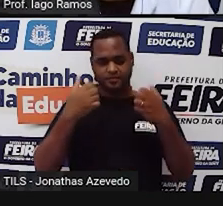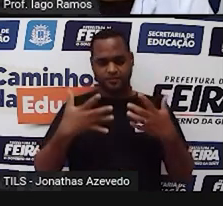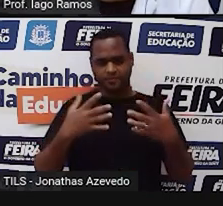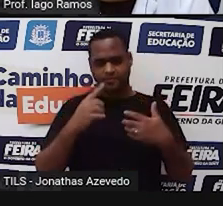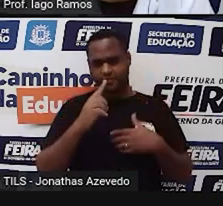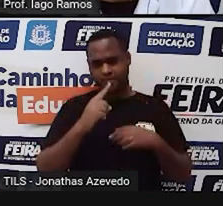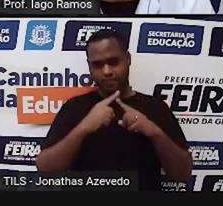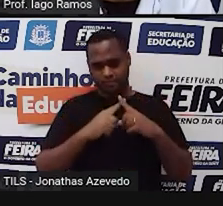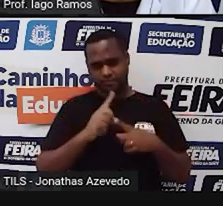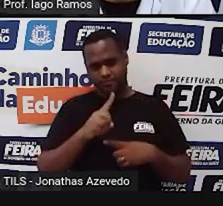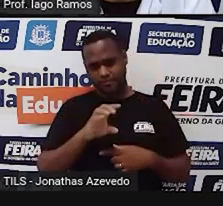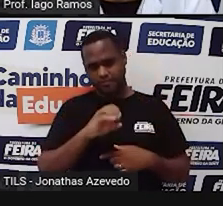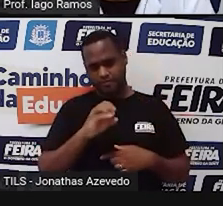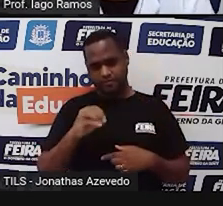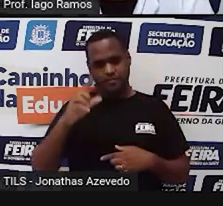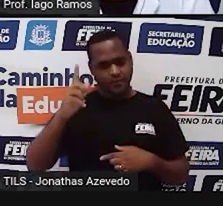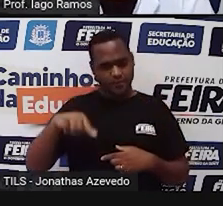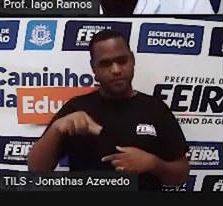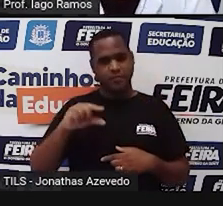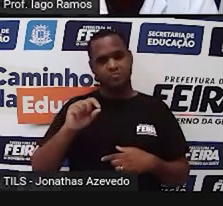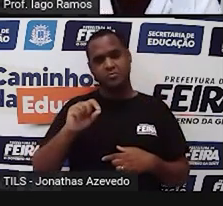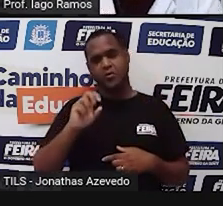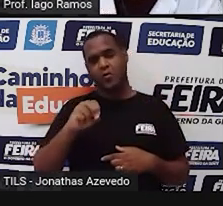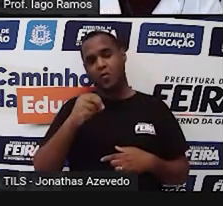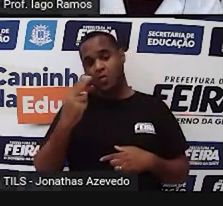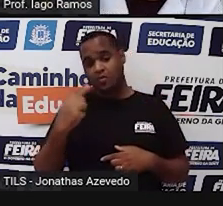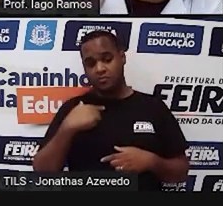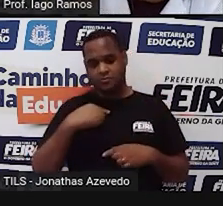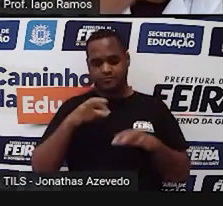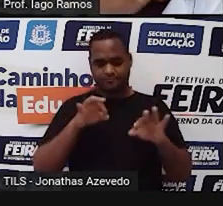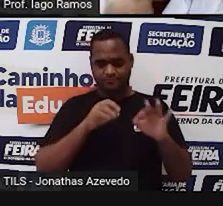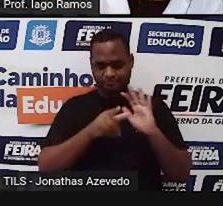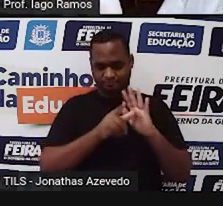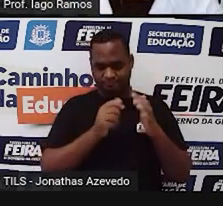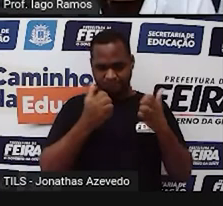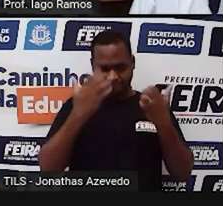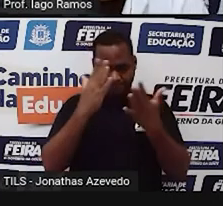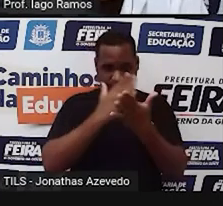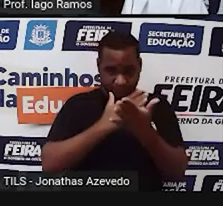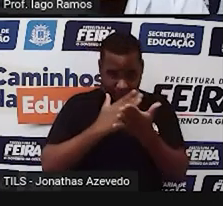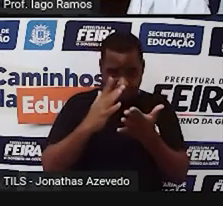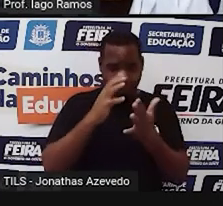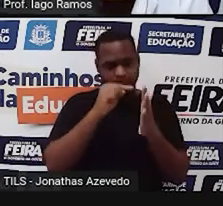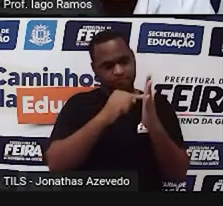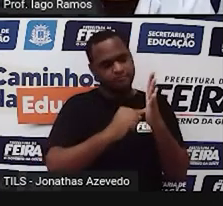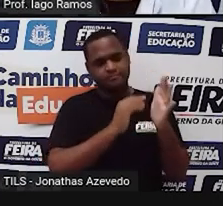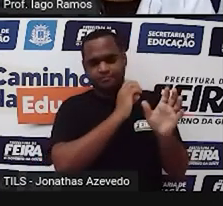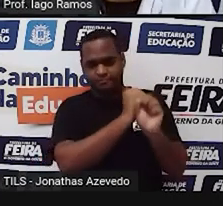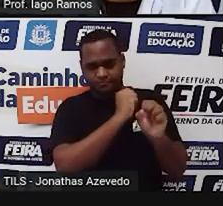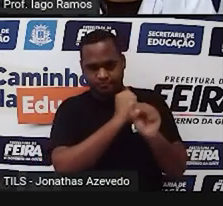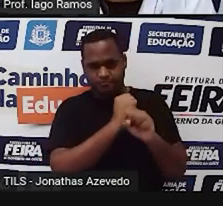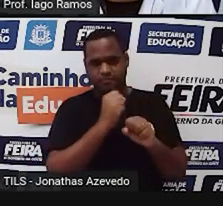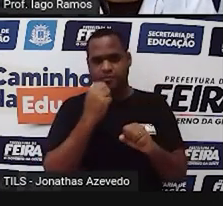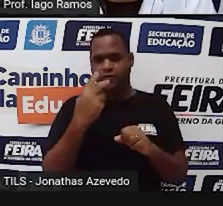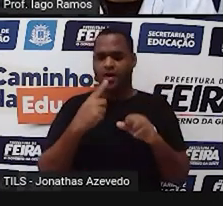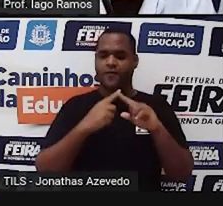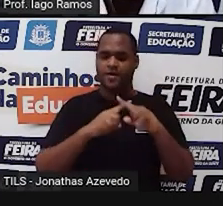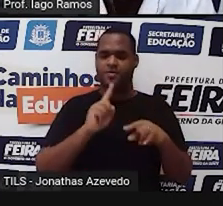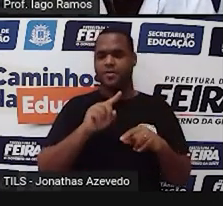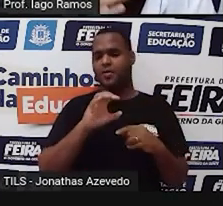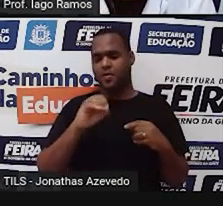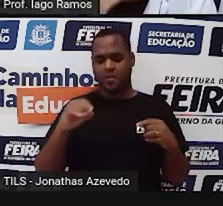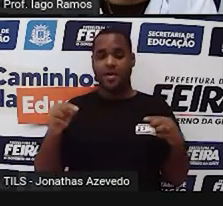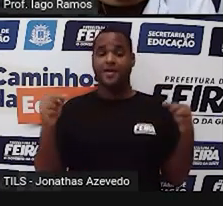vezes mil de novo. Ou, como a gente fez lá no começo do cálculo, multiplicar duas vezes por mil